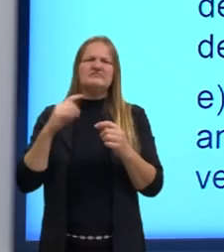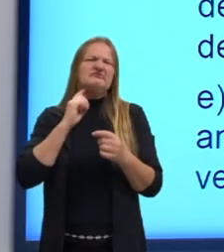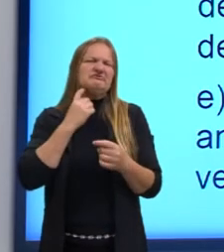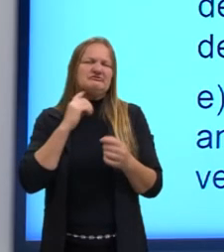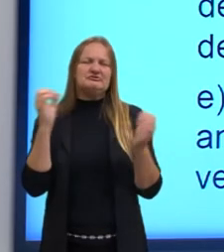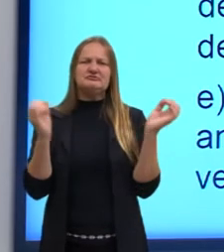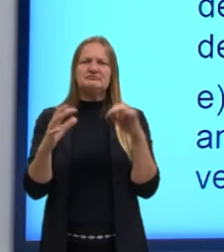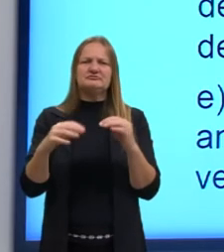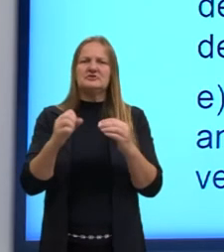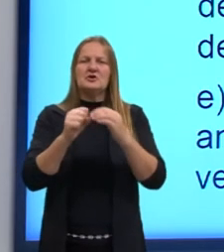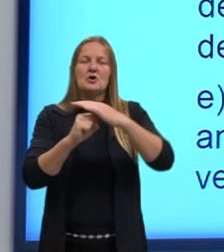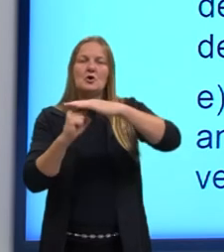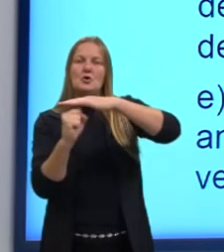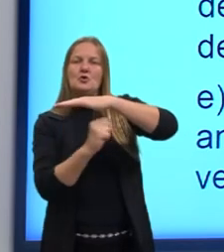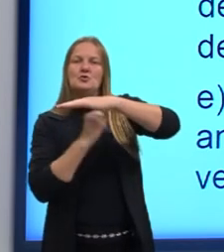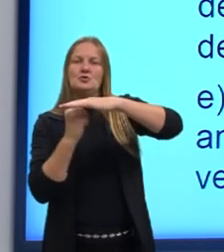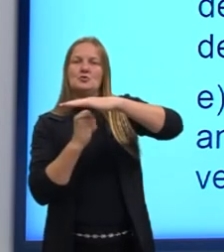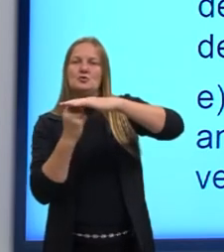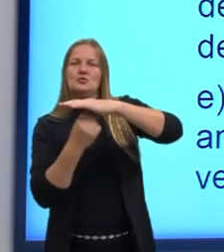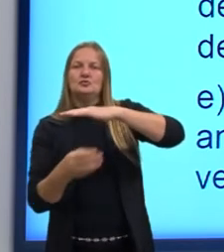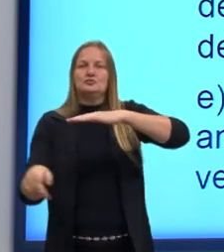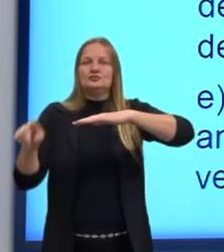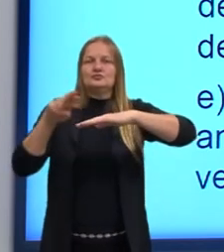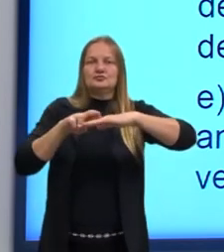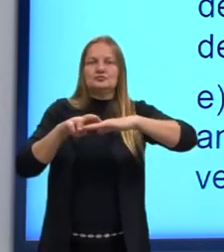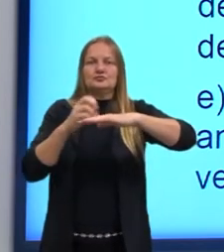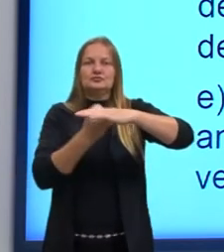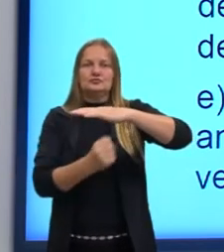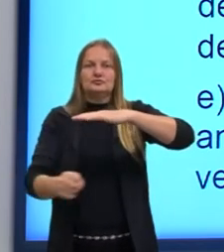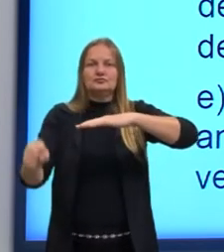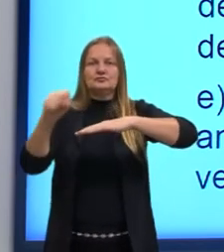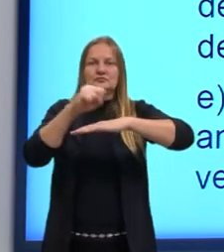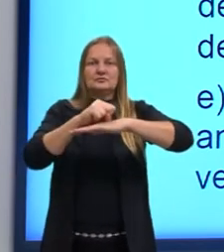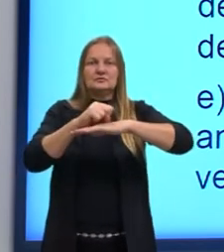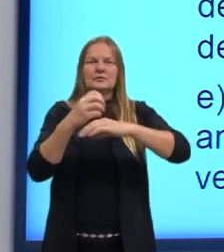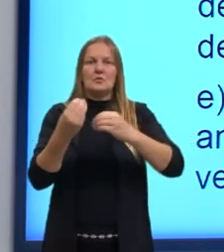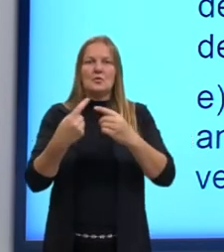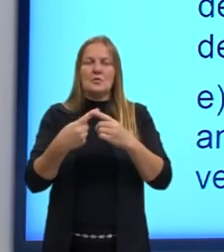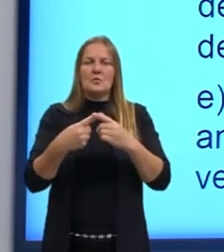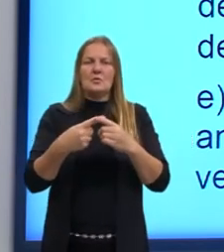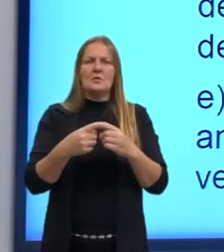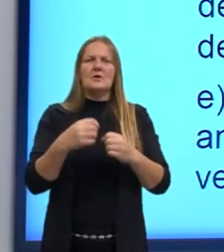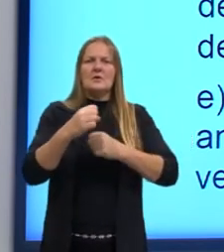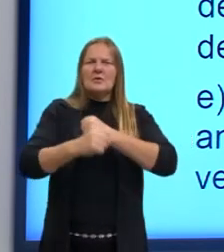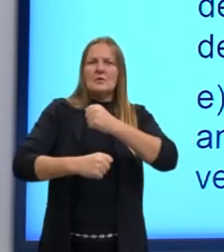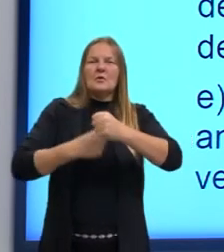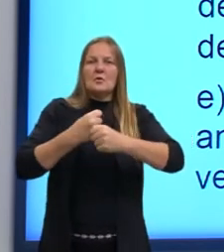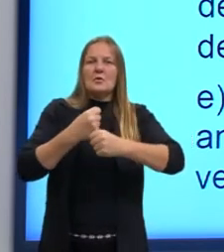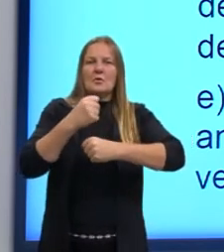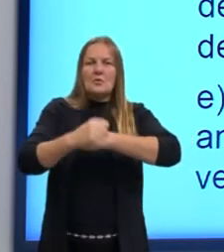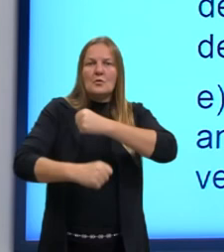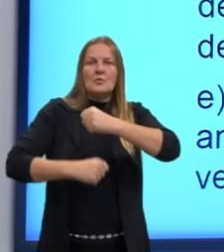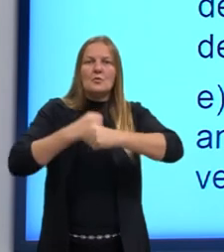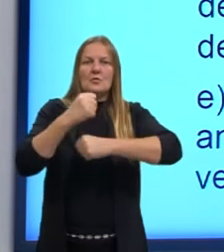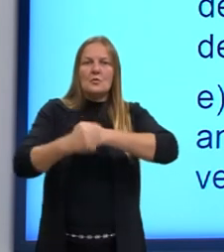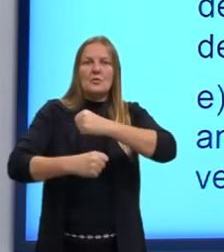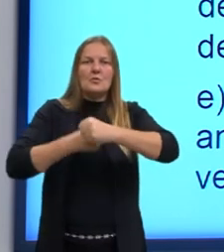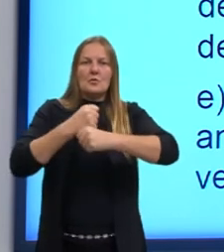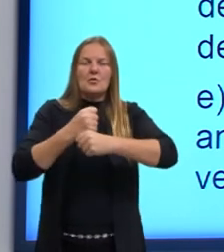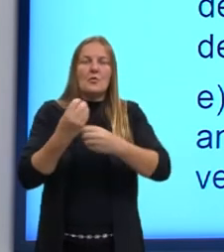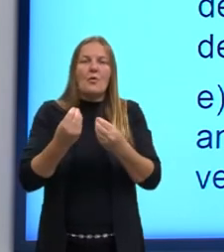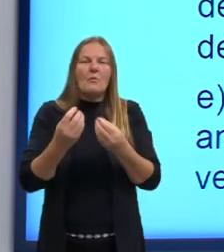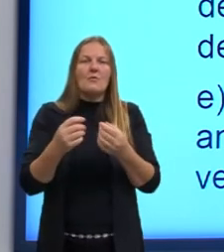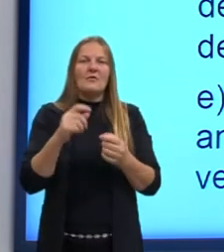sustentabilidade que vai sustentar, sustentabilidade que vai sustentar até meio redundante, né? O professor de